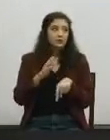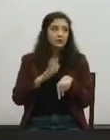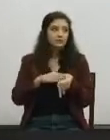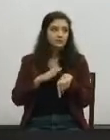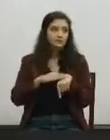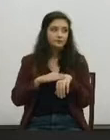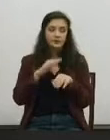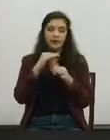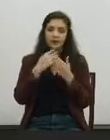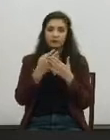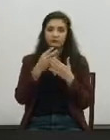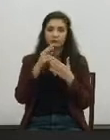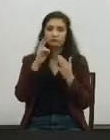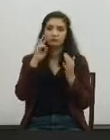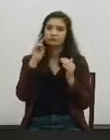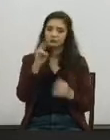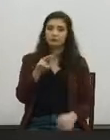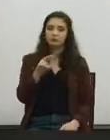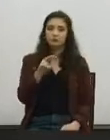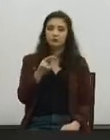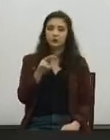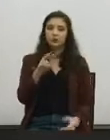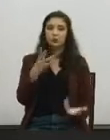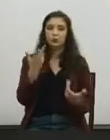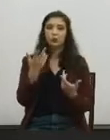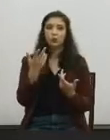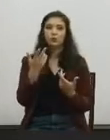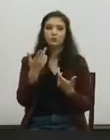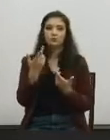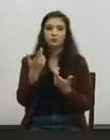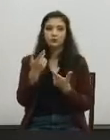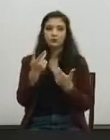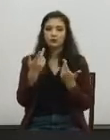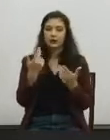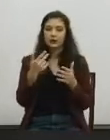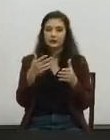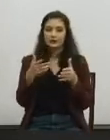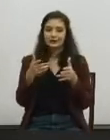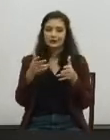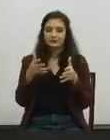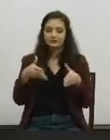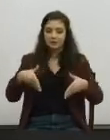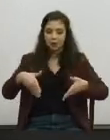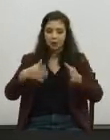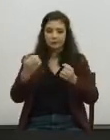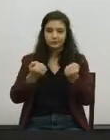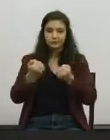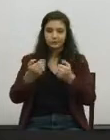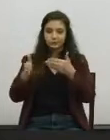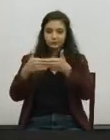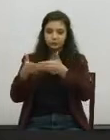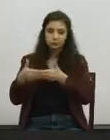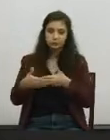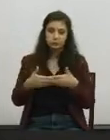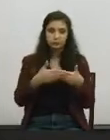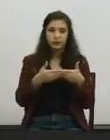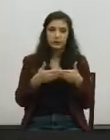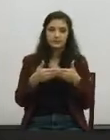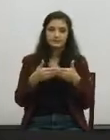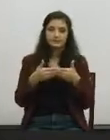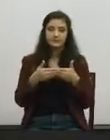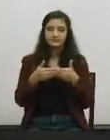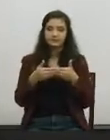permite ver que, mesmo com vias vedadas ao trânsito atualmente, e espero que